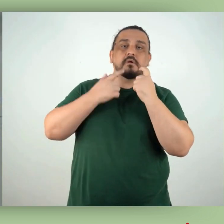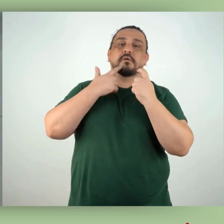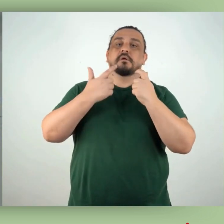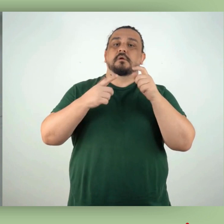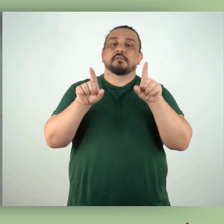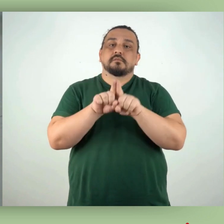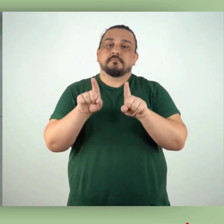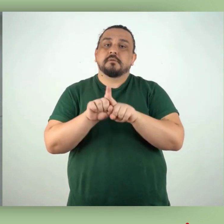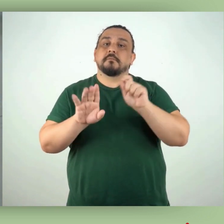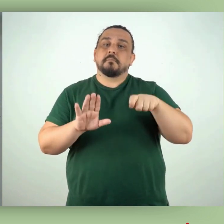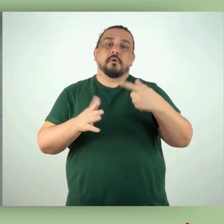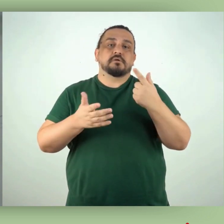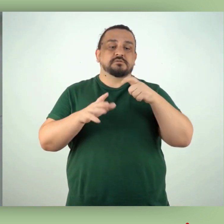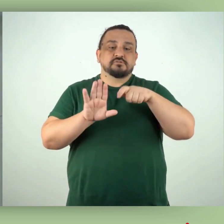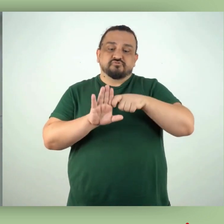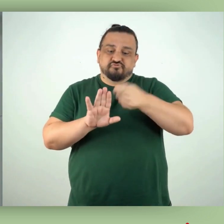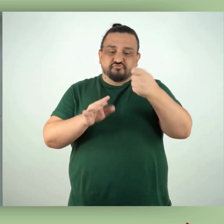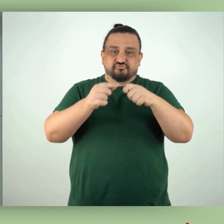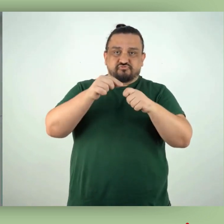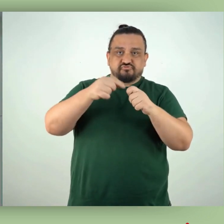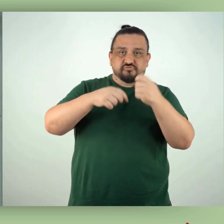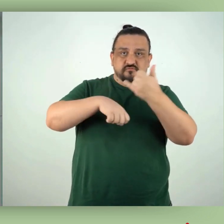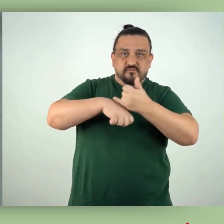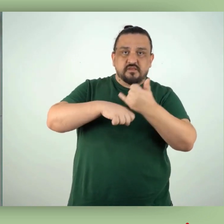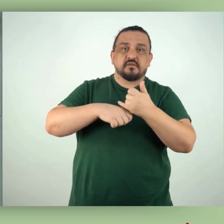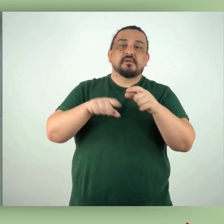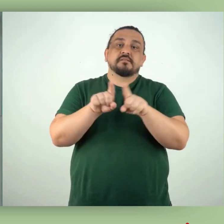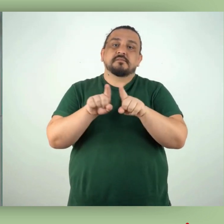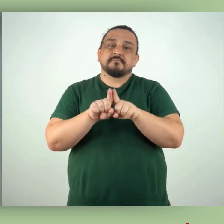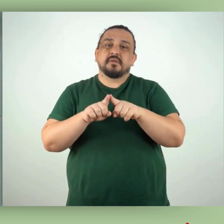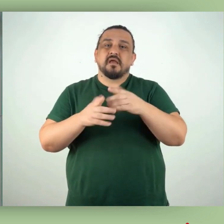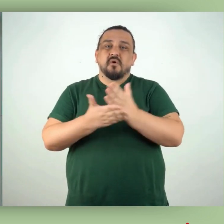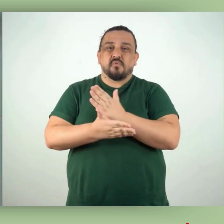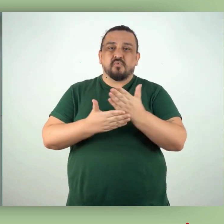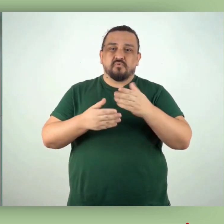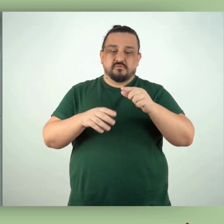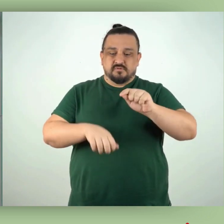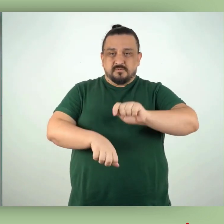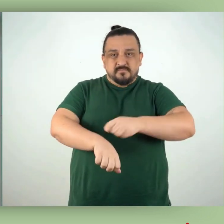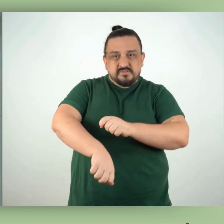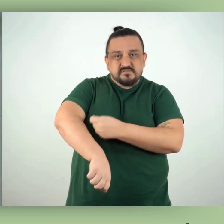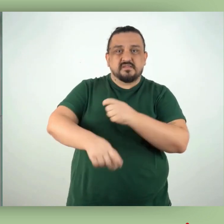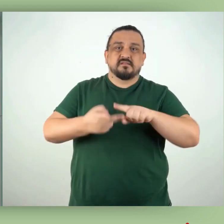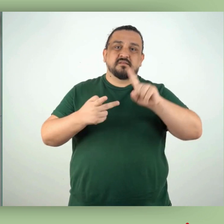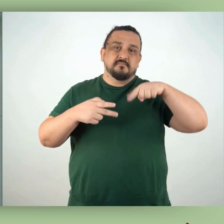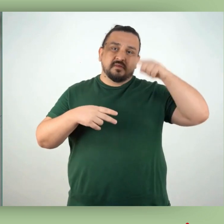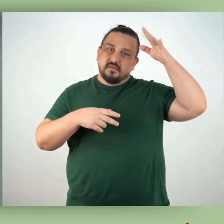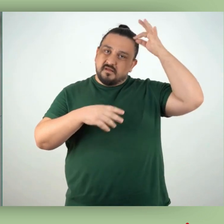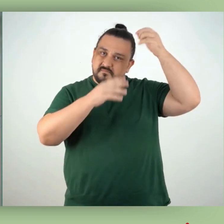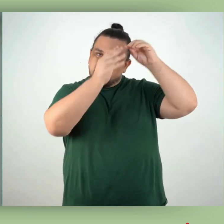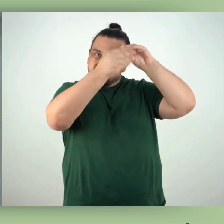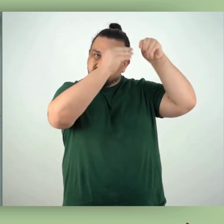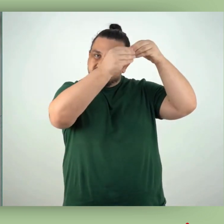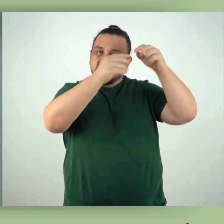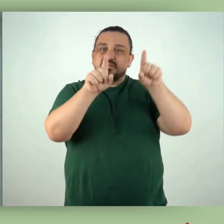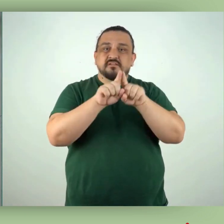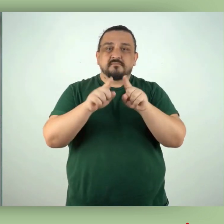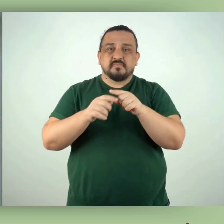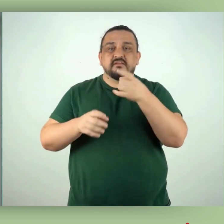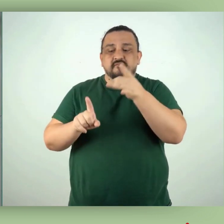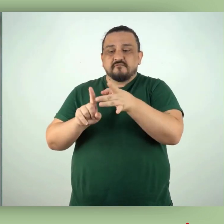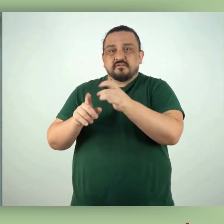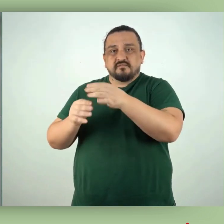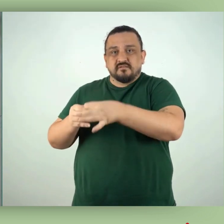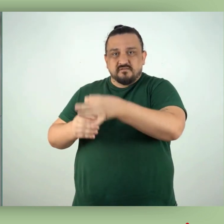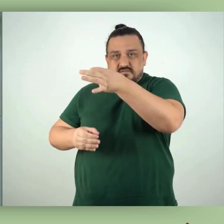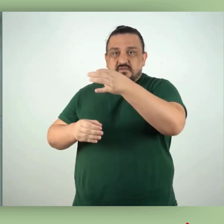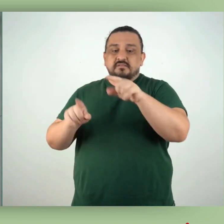limas endodônticas, pontas diamantadas, lâminas de bisturi, lancetas, tubos capilares, ponteiras